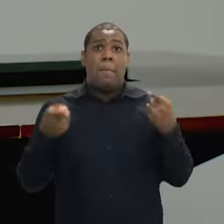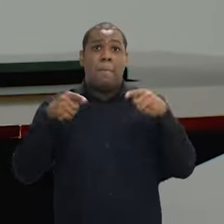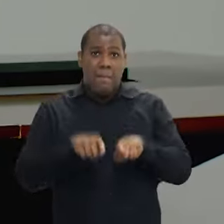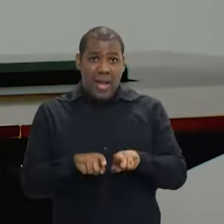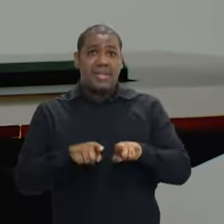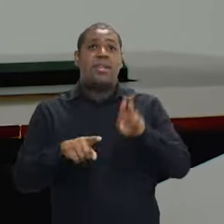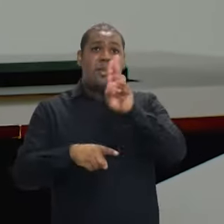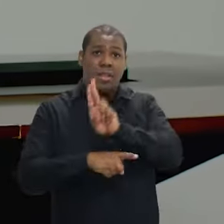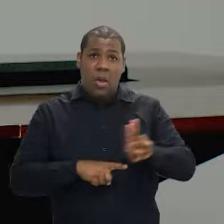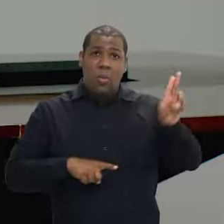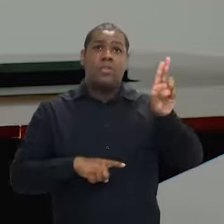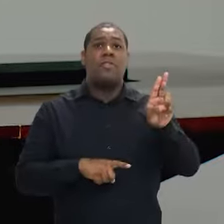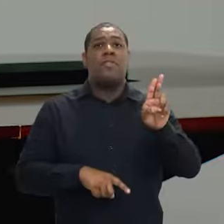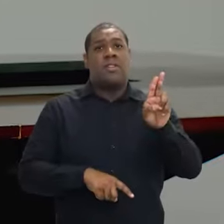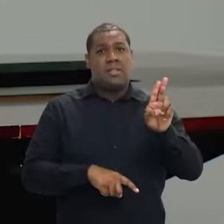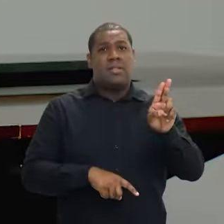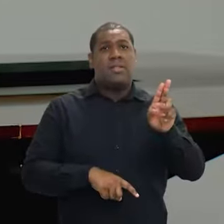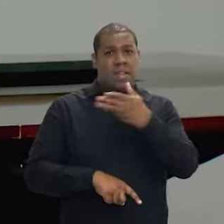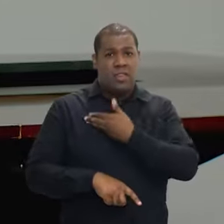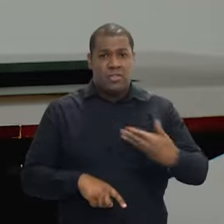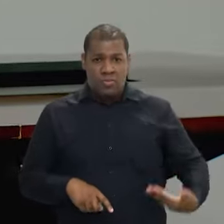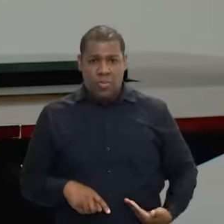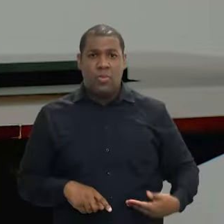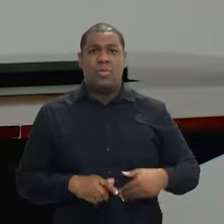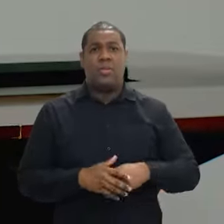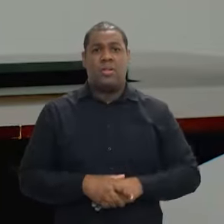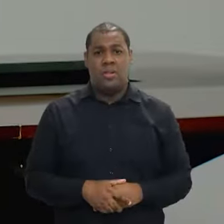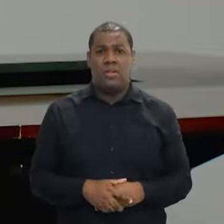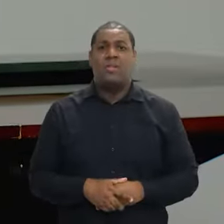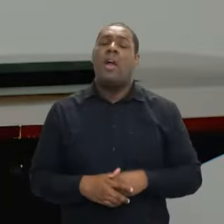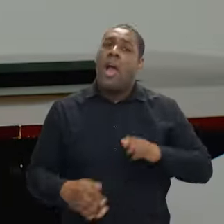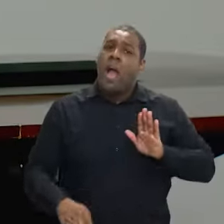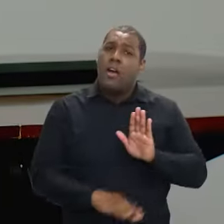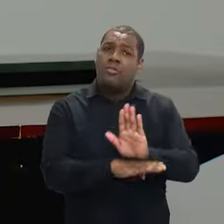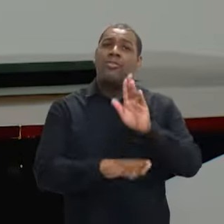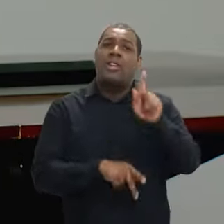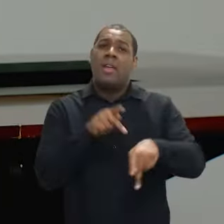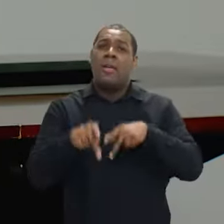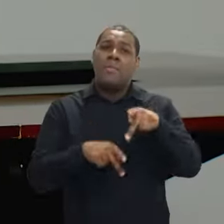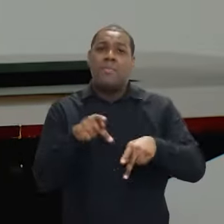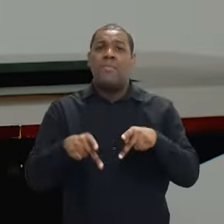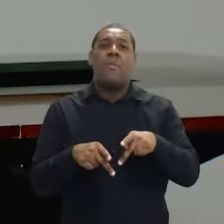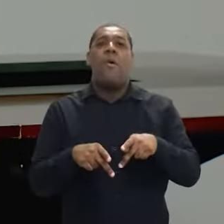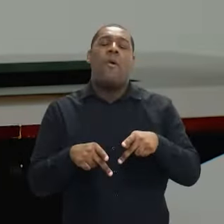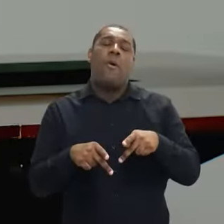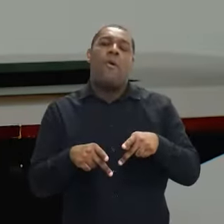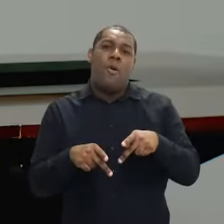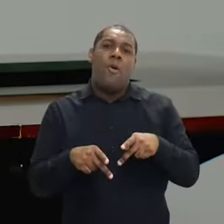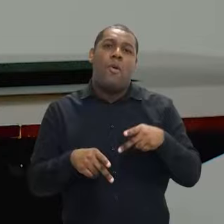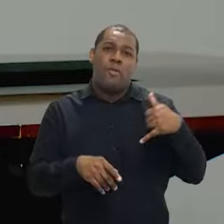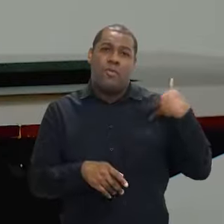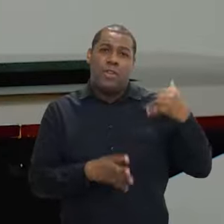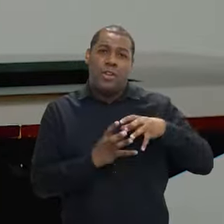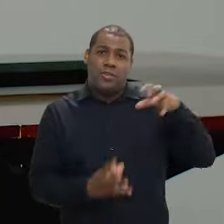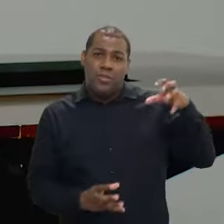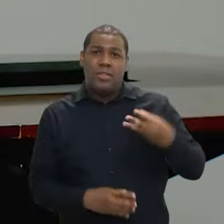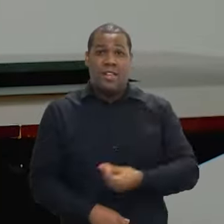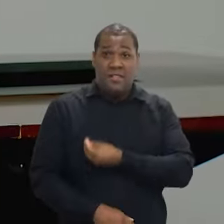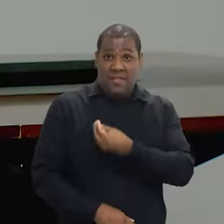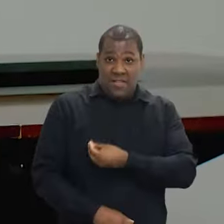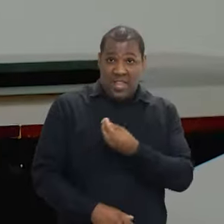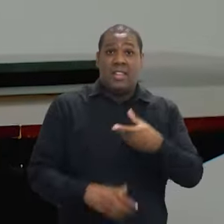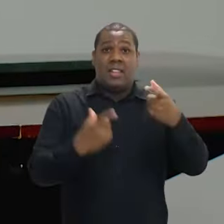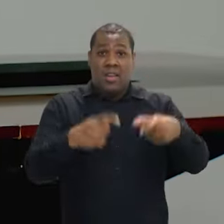populares que vão fazer um acompanhamento muito próximo da população idosa em territórios mais vulnerabilizados,